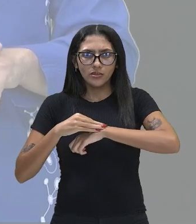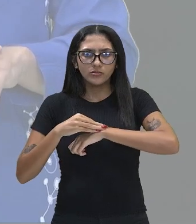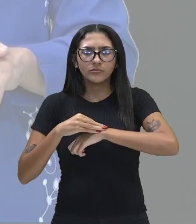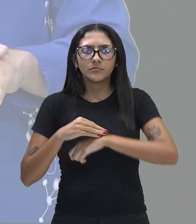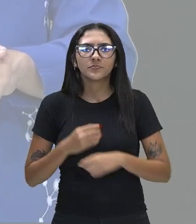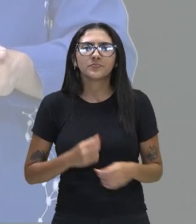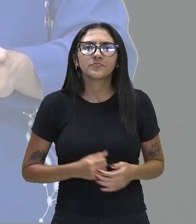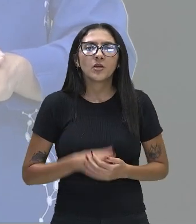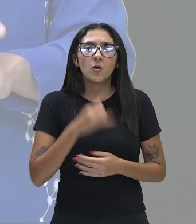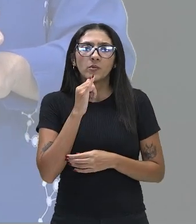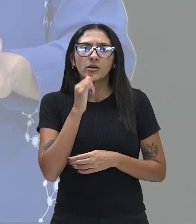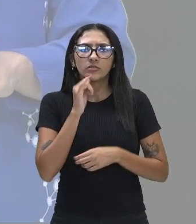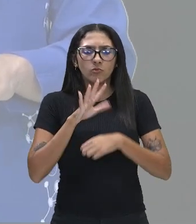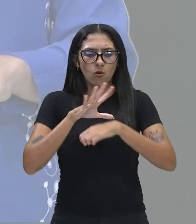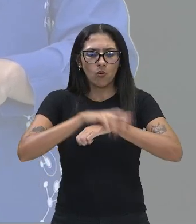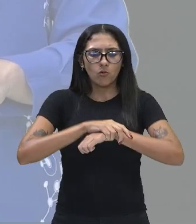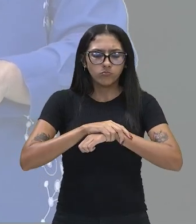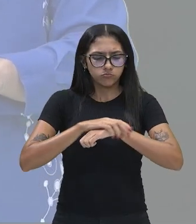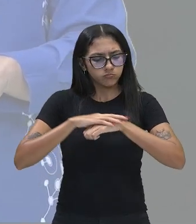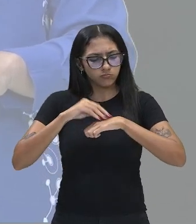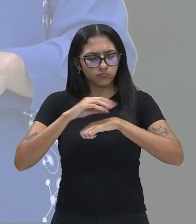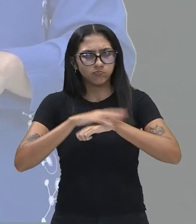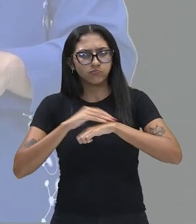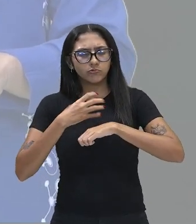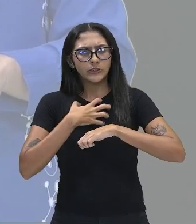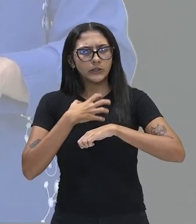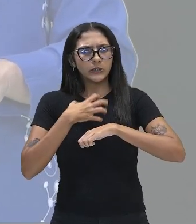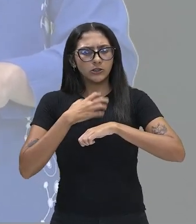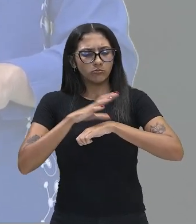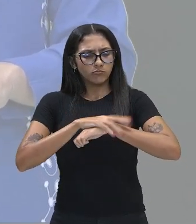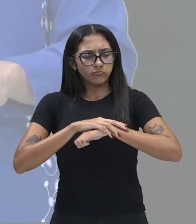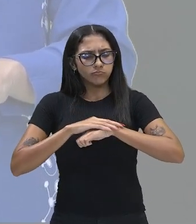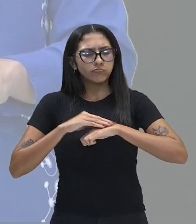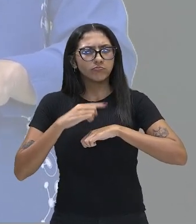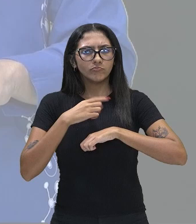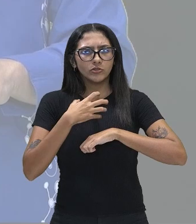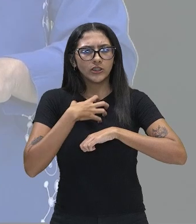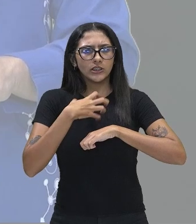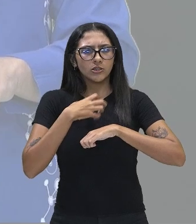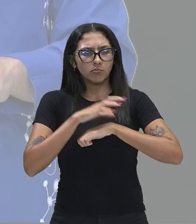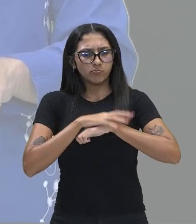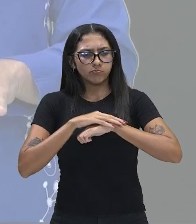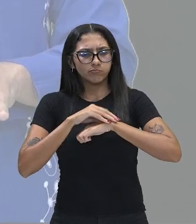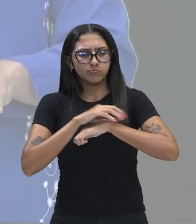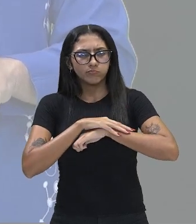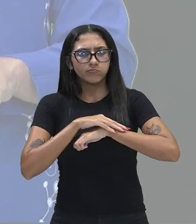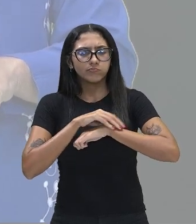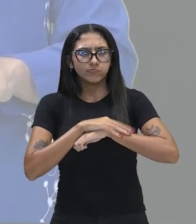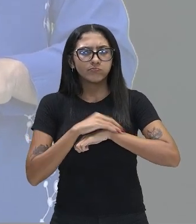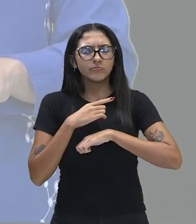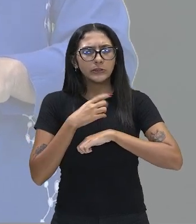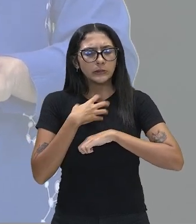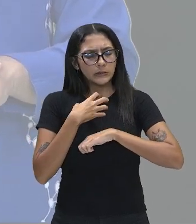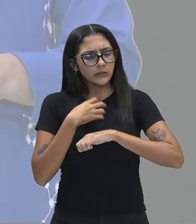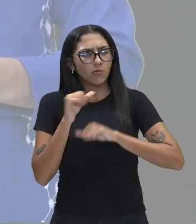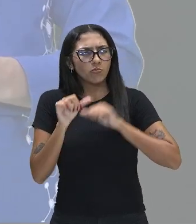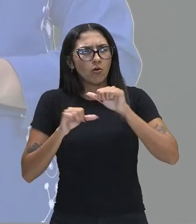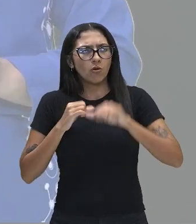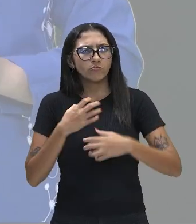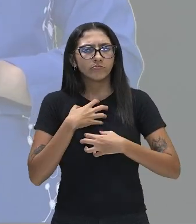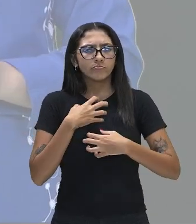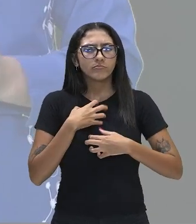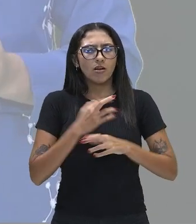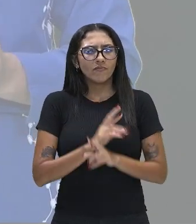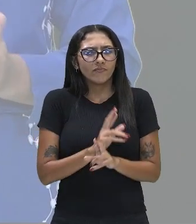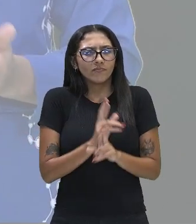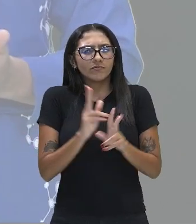exemplo, se você tocar na sua mão, você mesmo vai perceber, né, que tem uma sensibilidade, você percebeu que, né, que algo mudou ali, né, você consegue